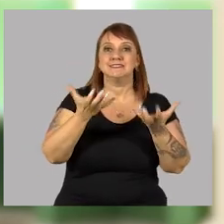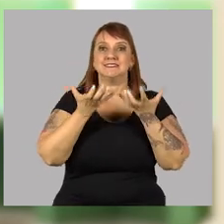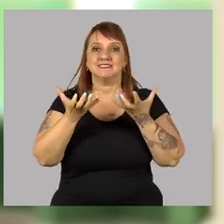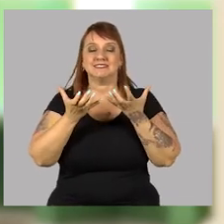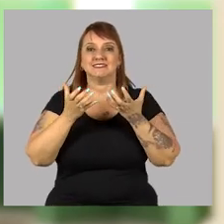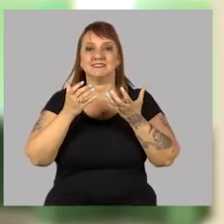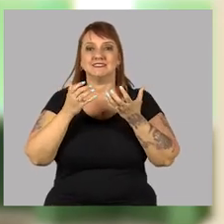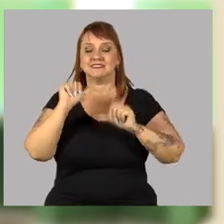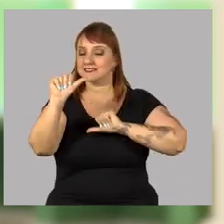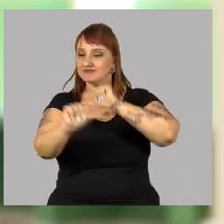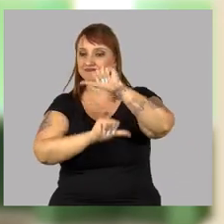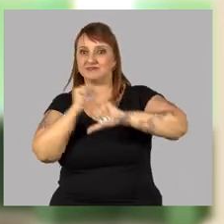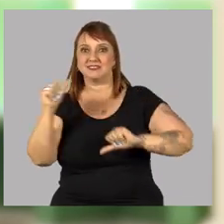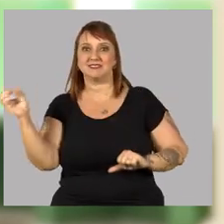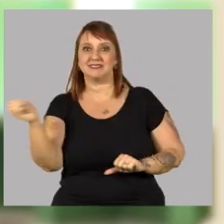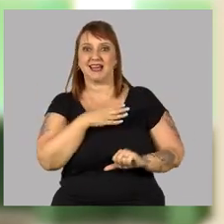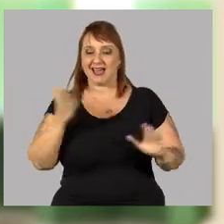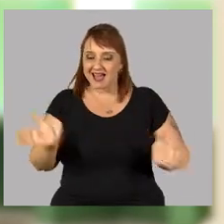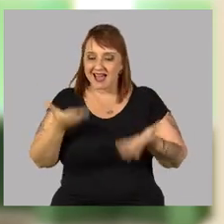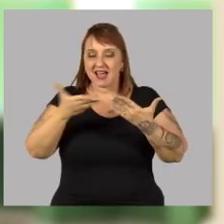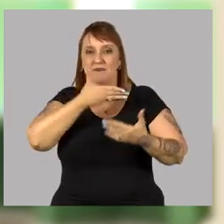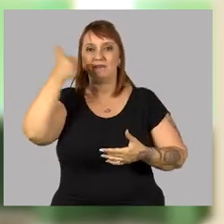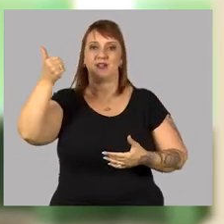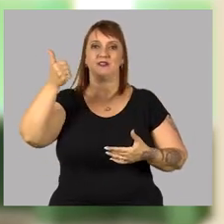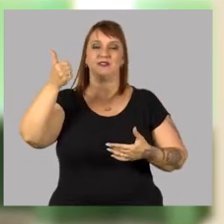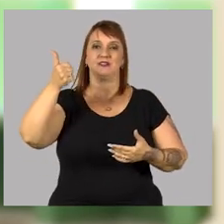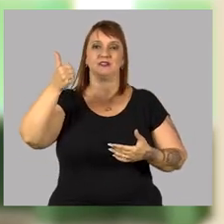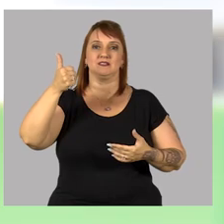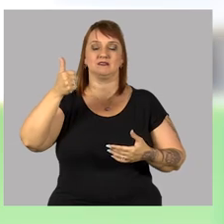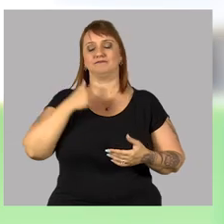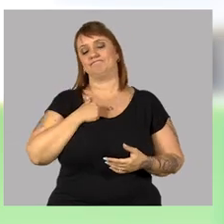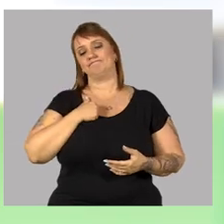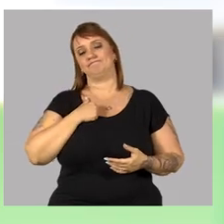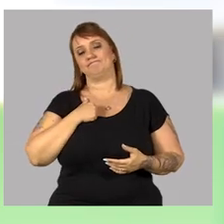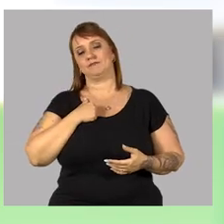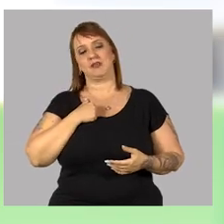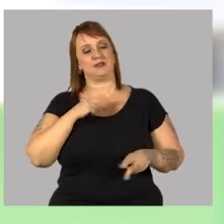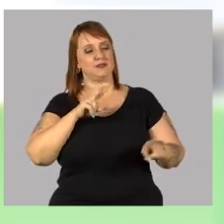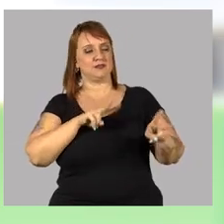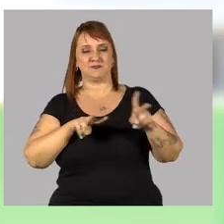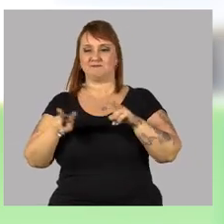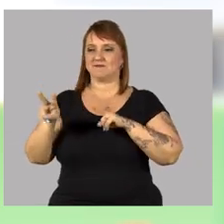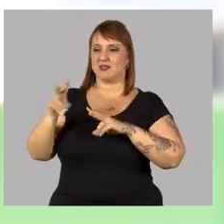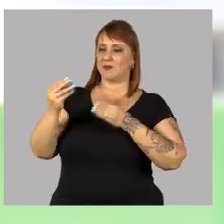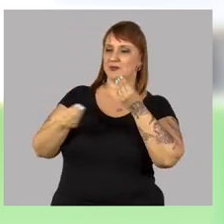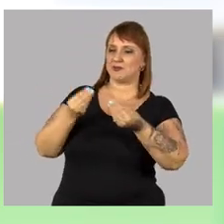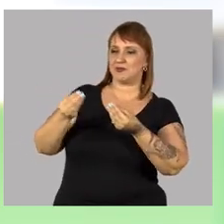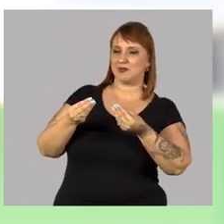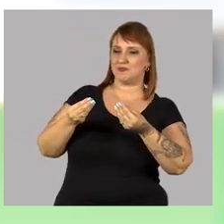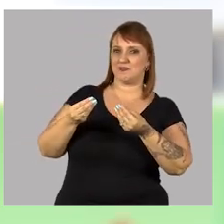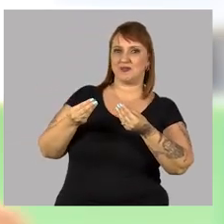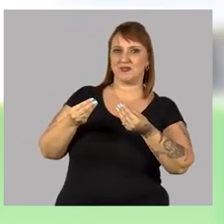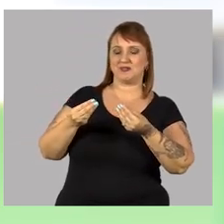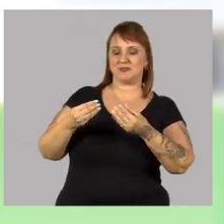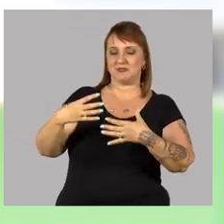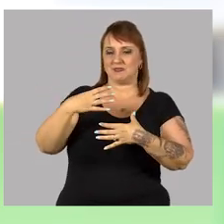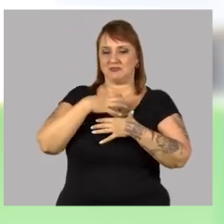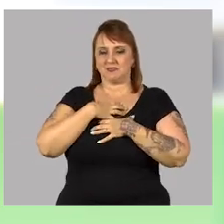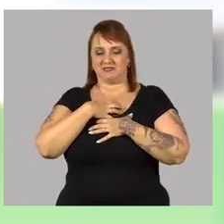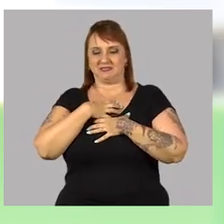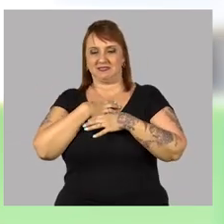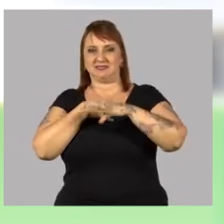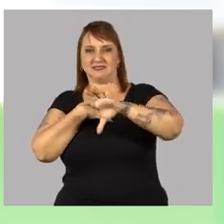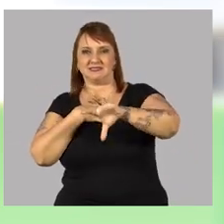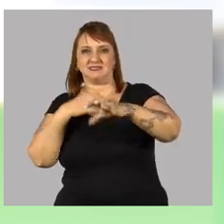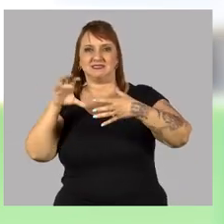vontade de fazer coisas novas, de promover melhoria e a gente pouco olha para como está, esse olhar